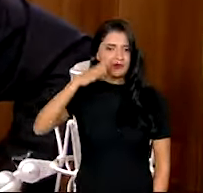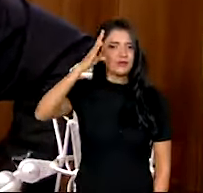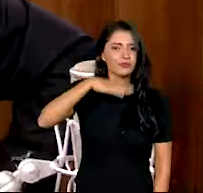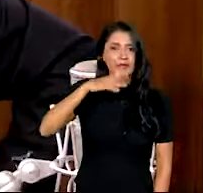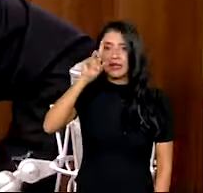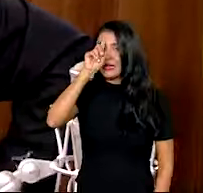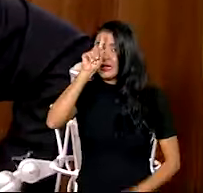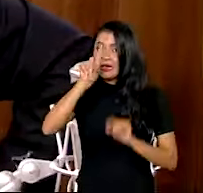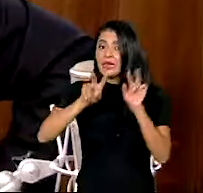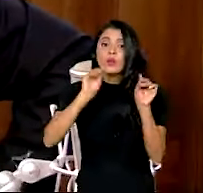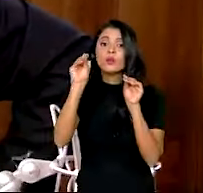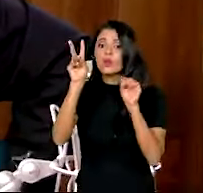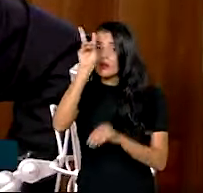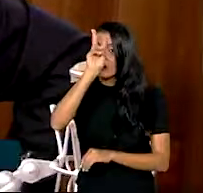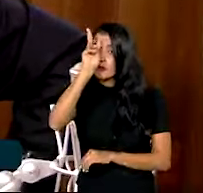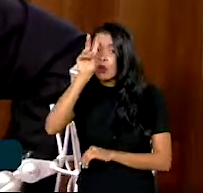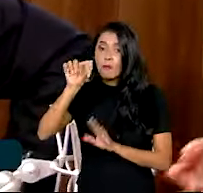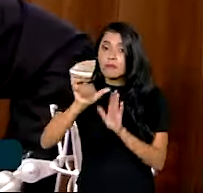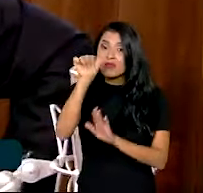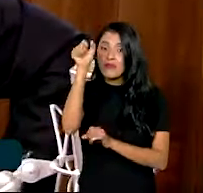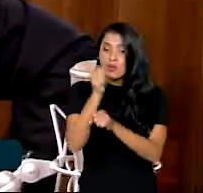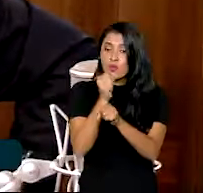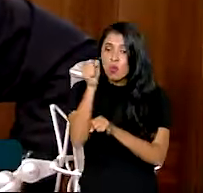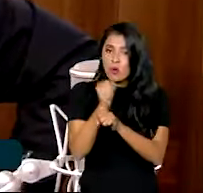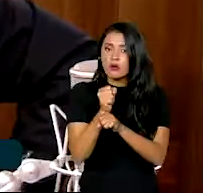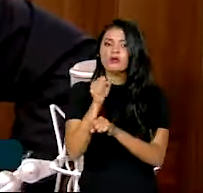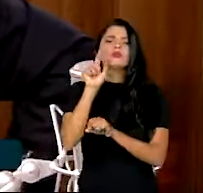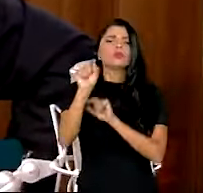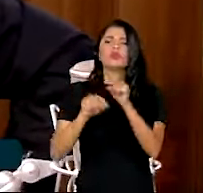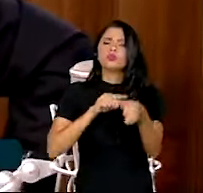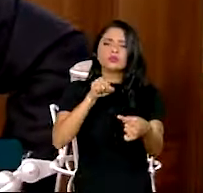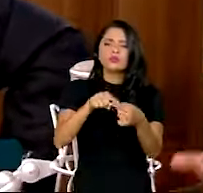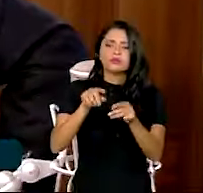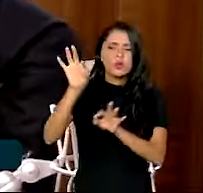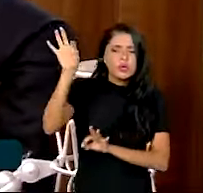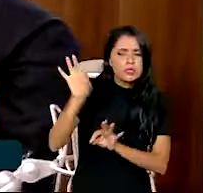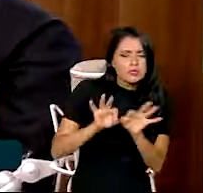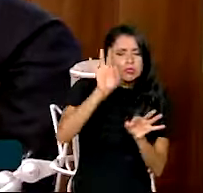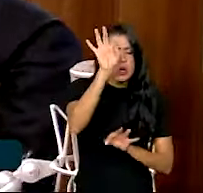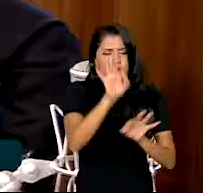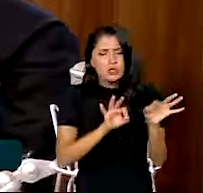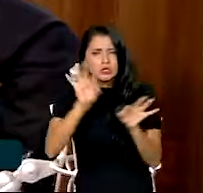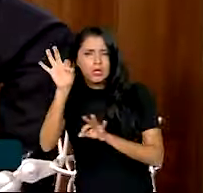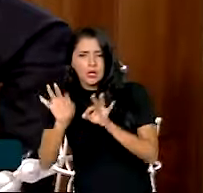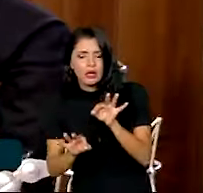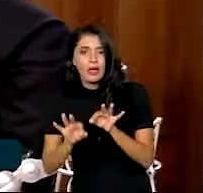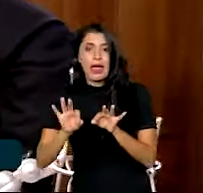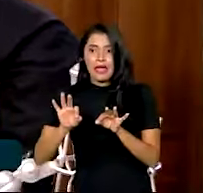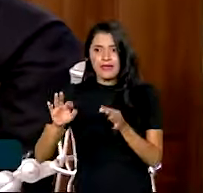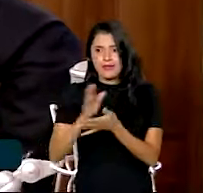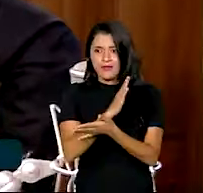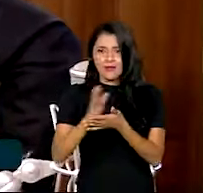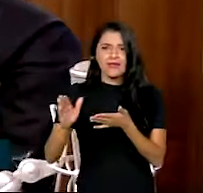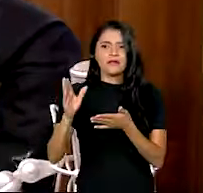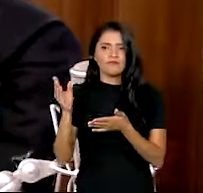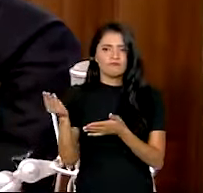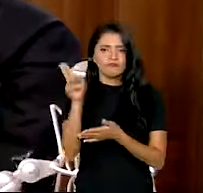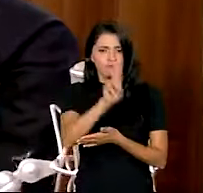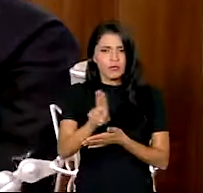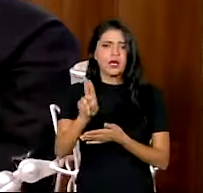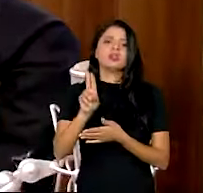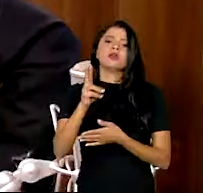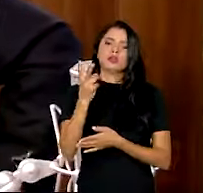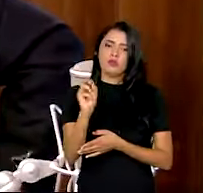este primeiro ano de governo serviu para arrumar a casa e que muitas das ações implantadas serão colhidas em